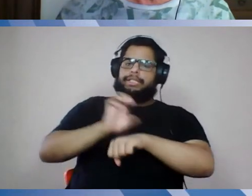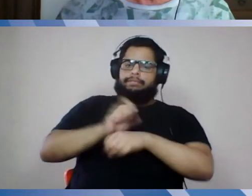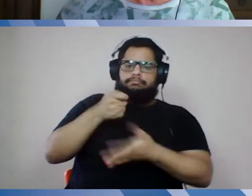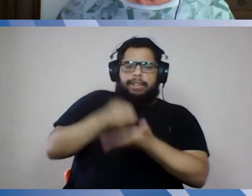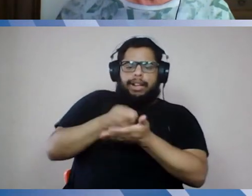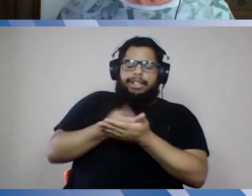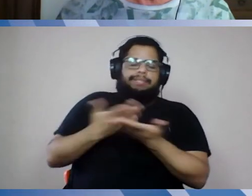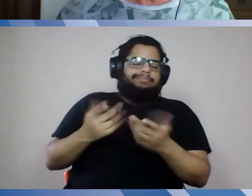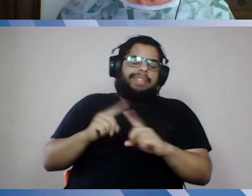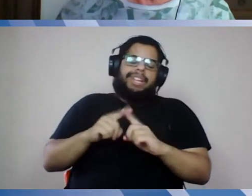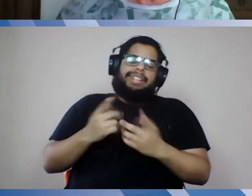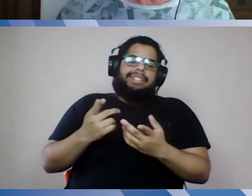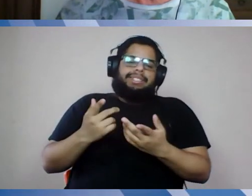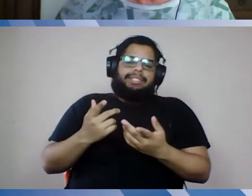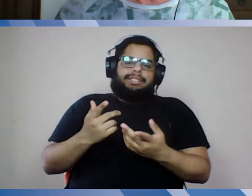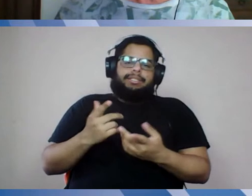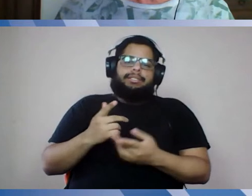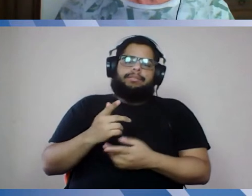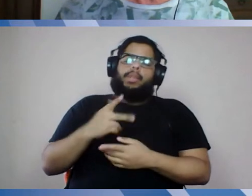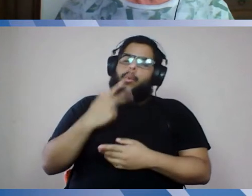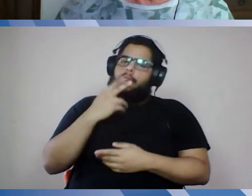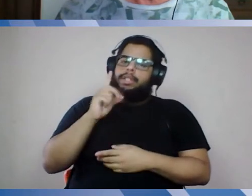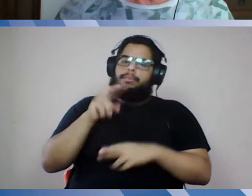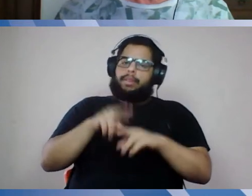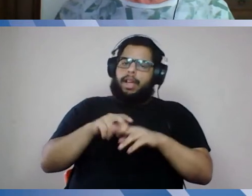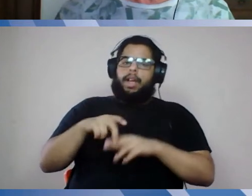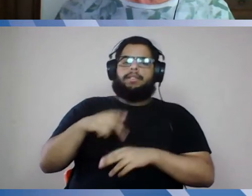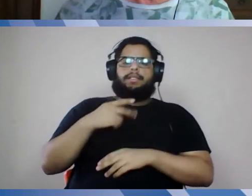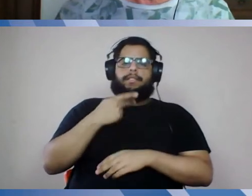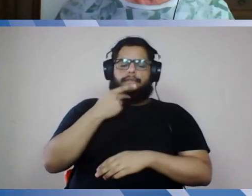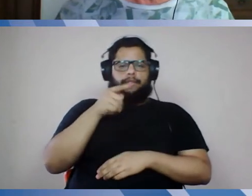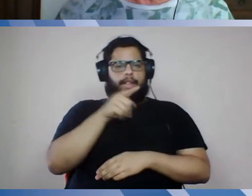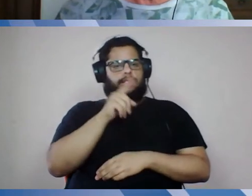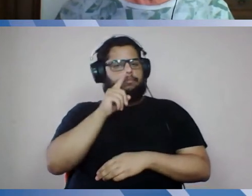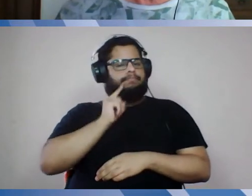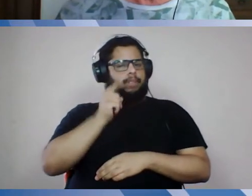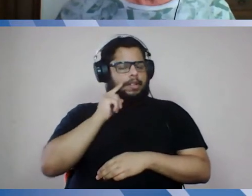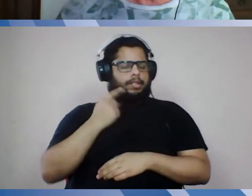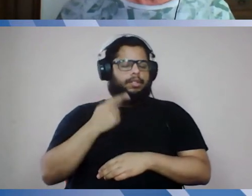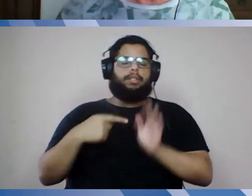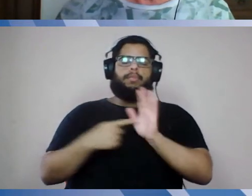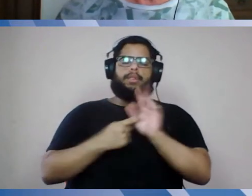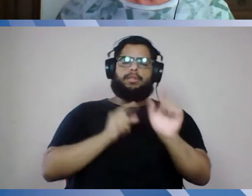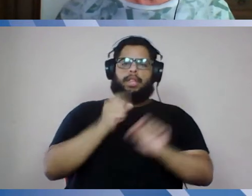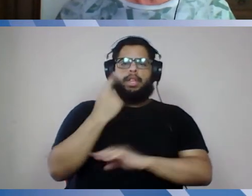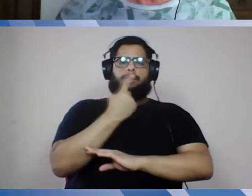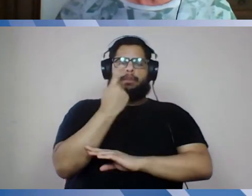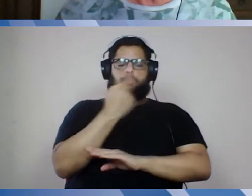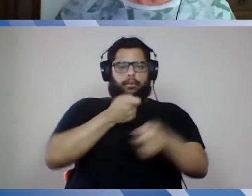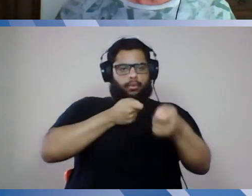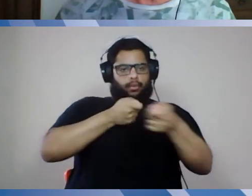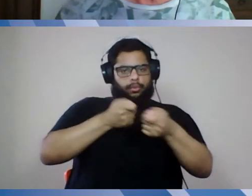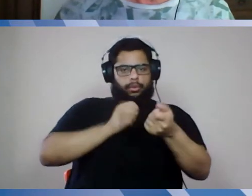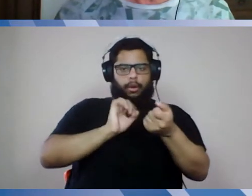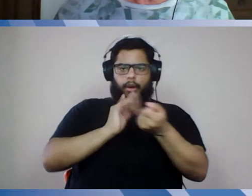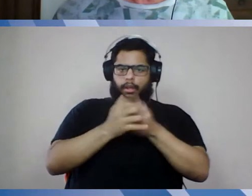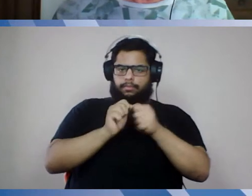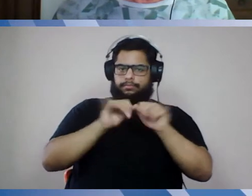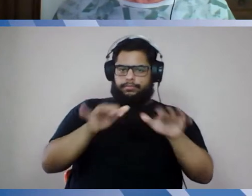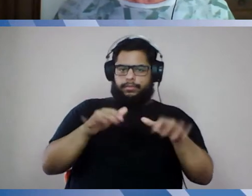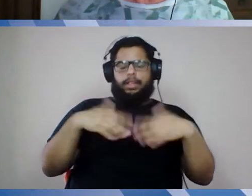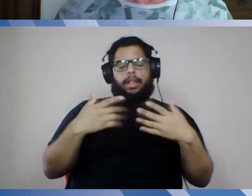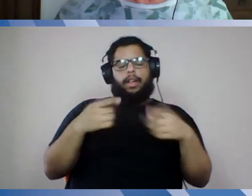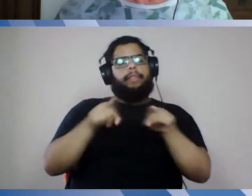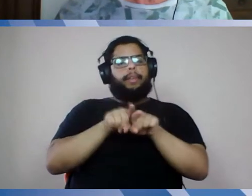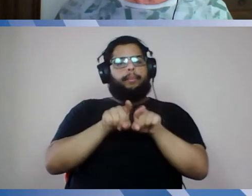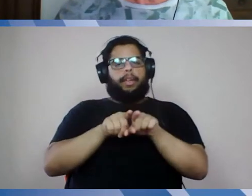muito relacionado com várias das colocações que o professor Bernardino traz, de que primeiro é preciso controlar. e essa questão